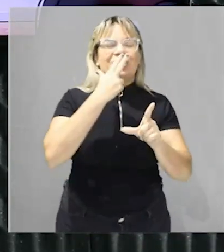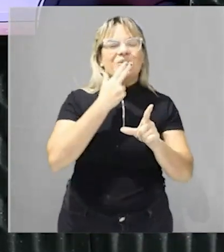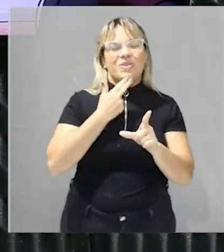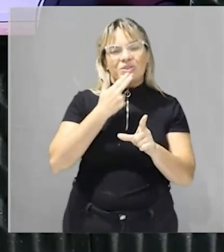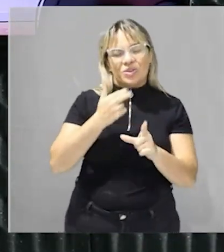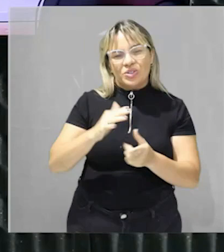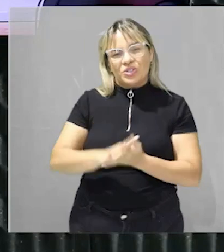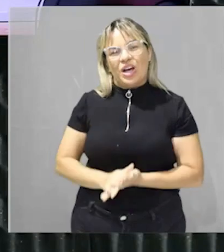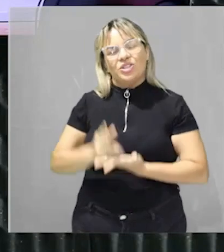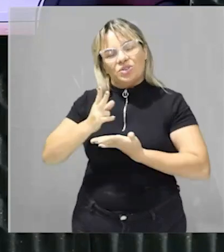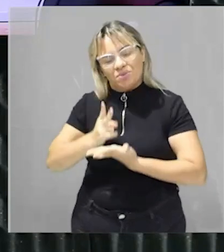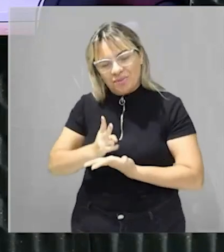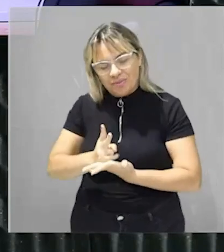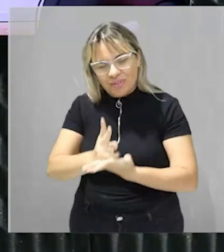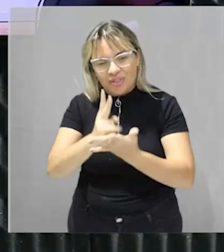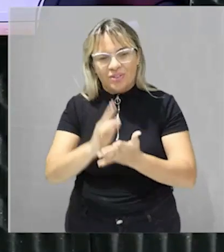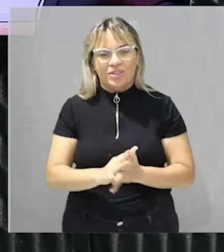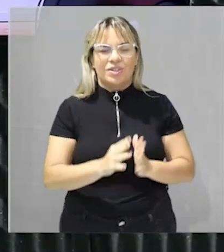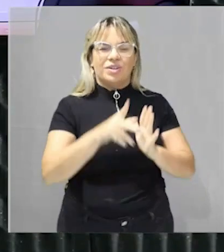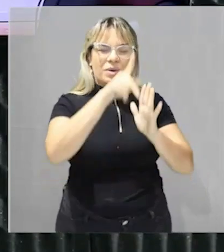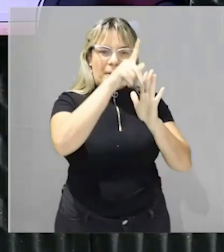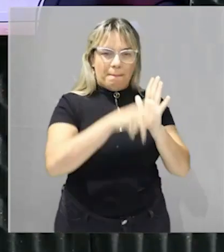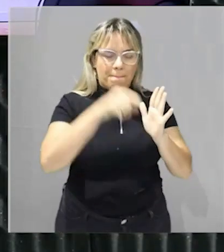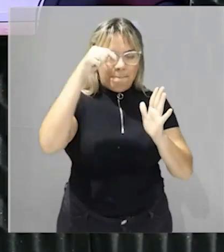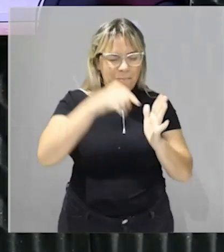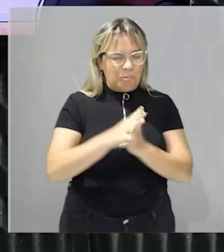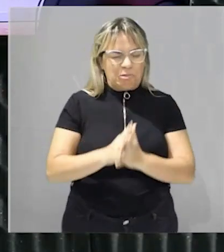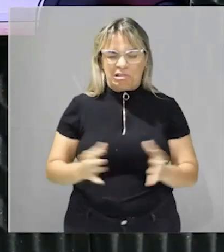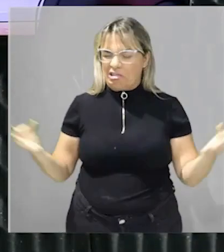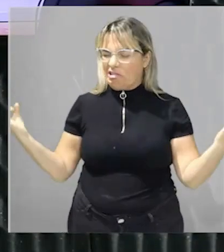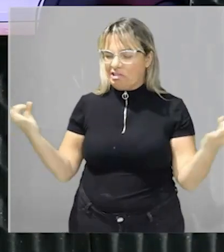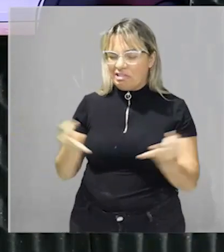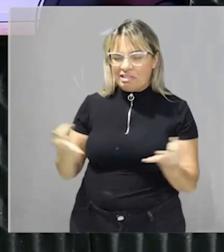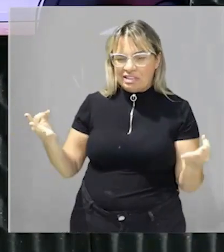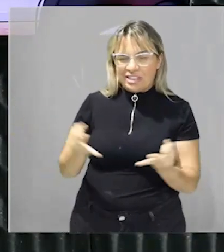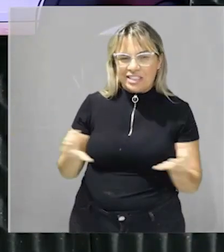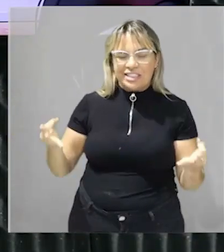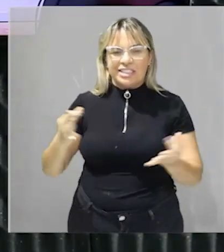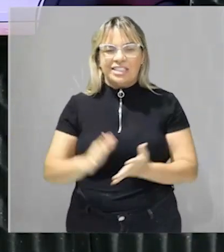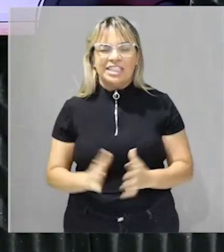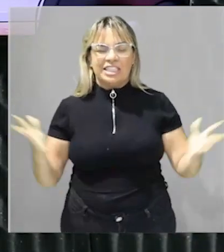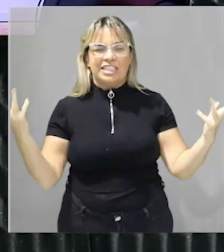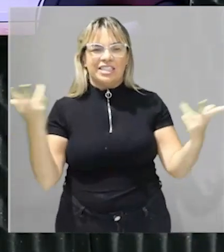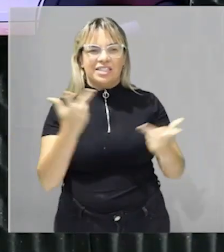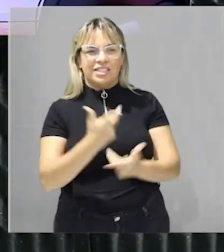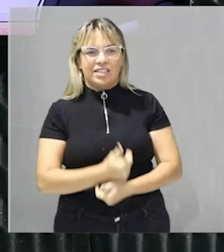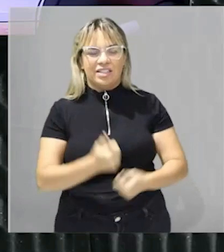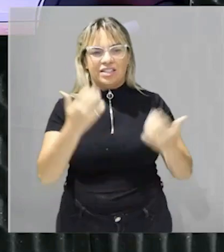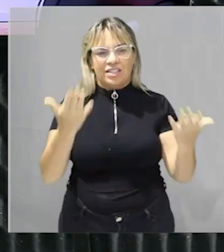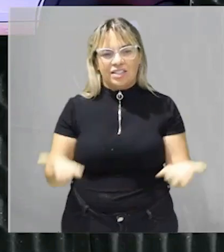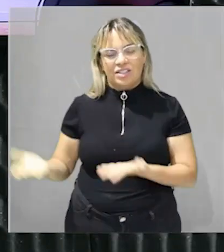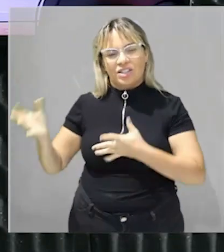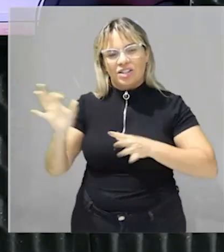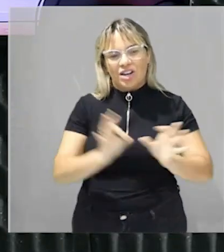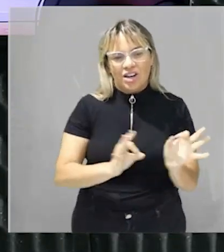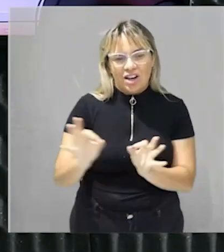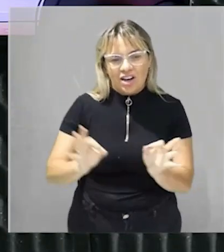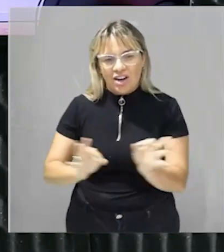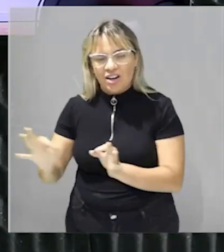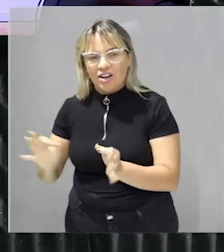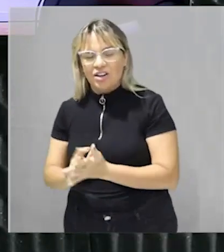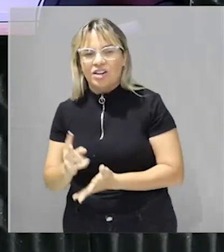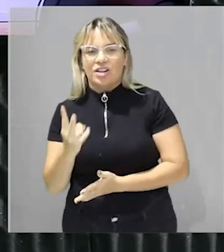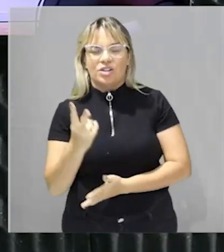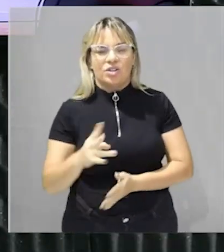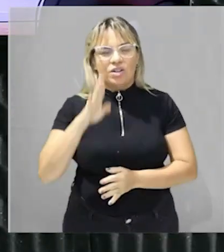Dias para dar continuidade a esse projeto sensacional eu digo barra fenomenal que é esse preparatório para